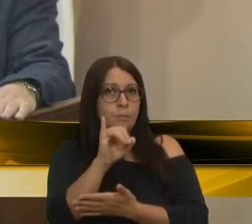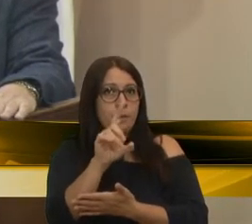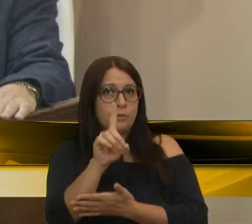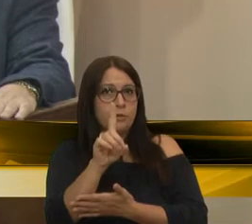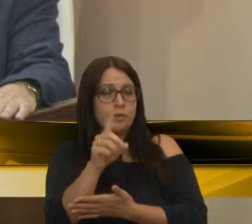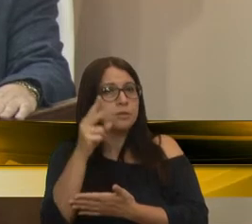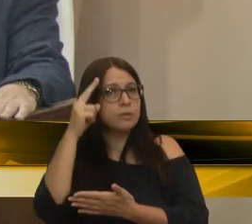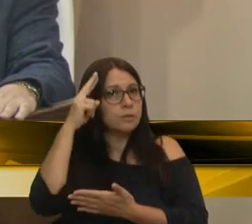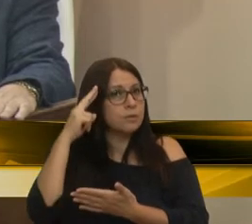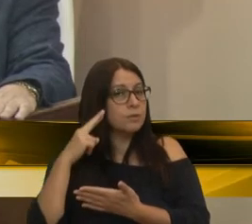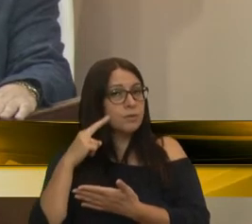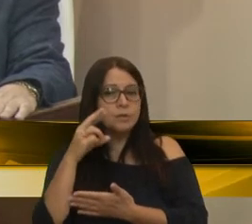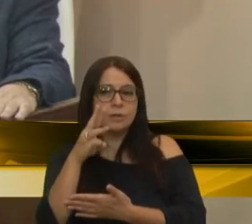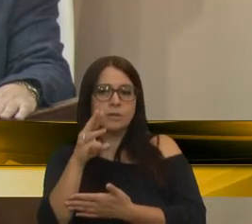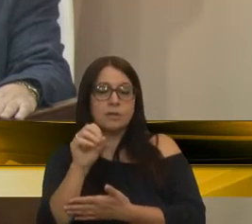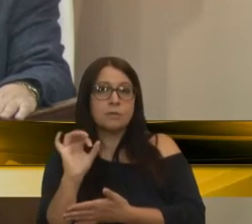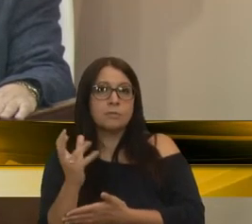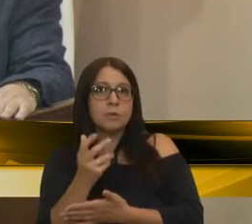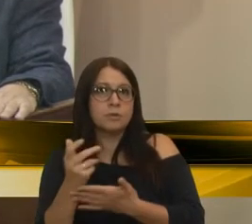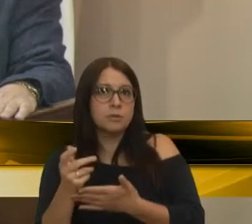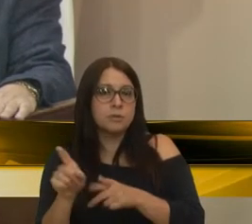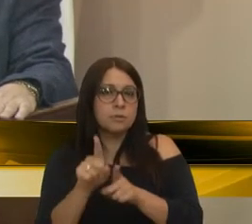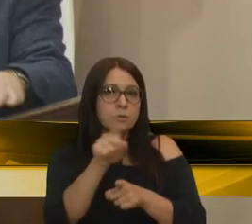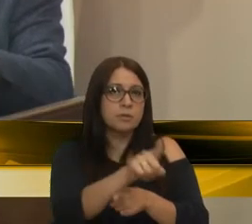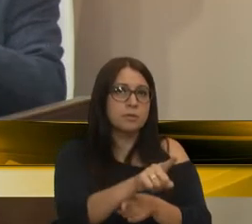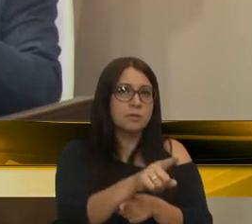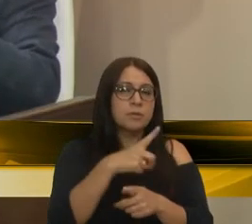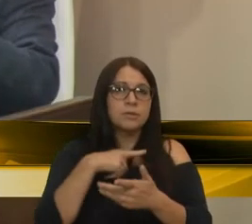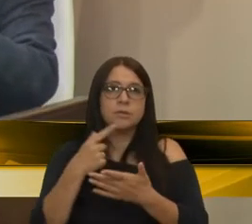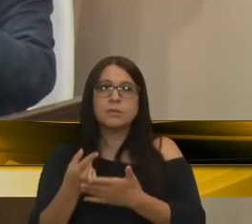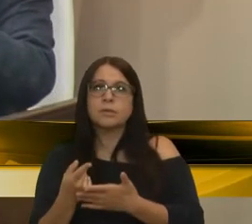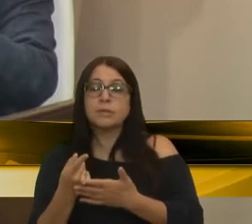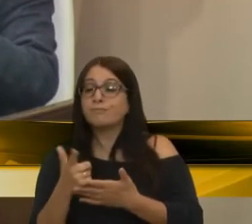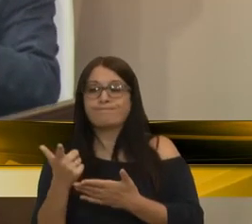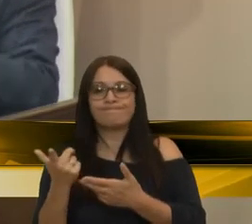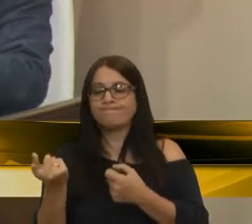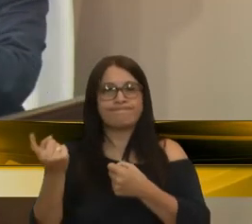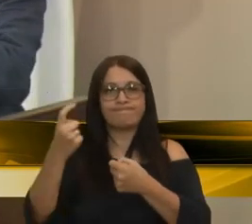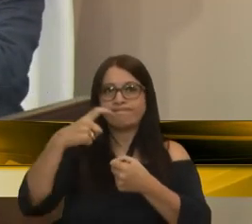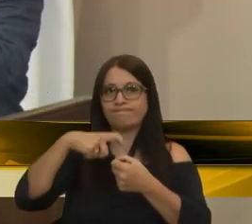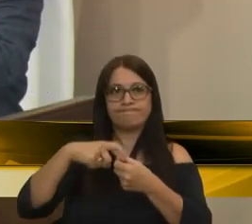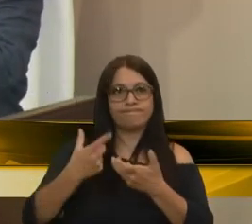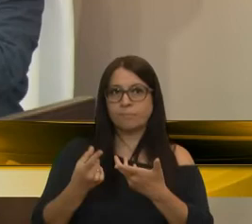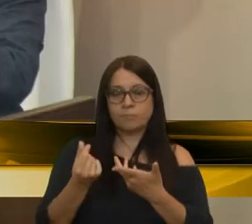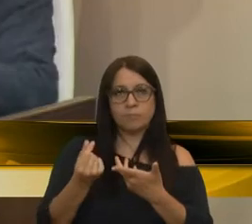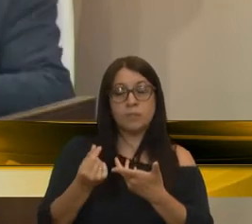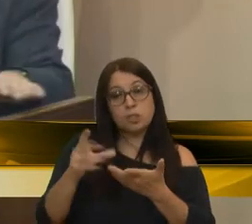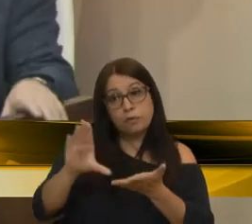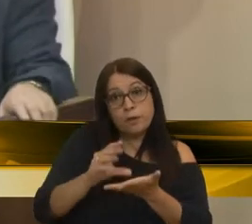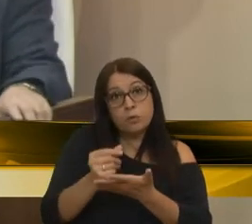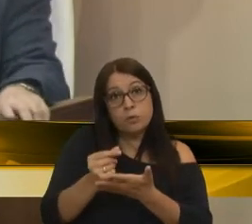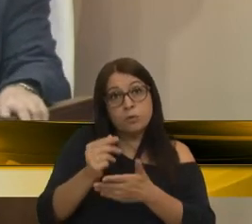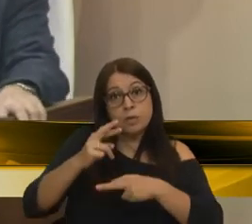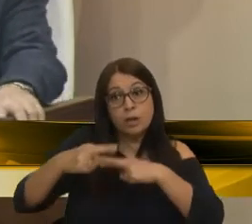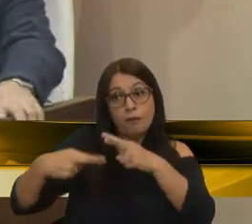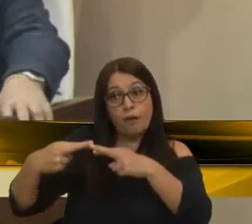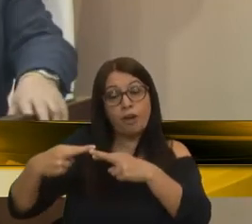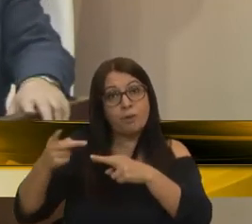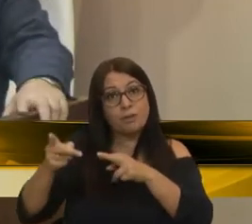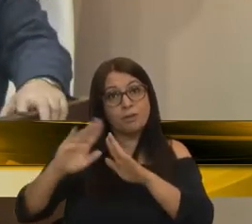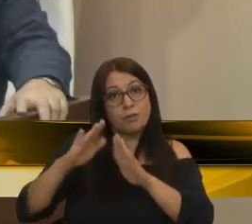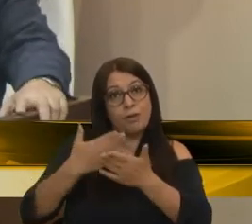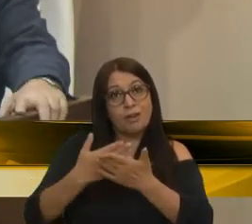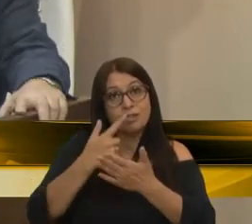Rafael, os 30 milhões, esses dançaram, acho que não tem volta. Se houver recursos para a reforma do Cristóvão,